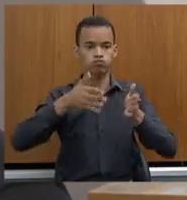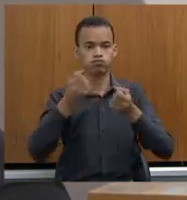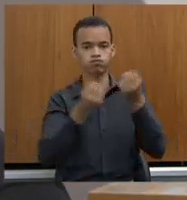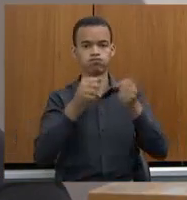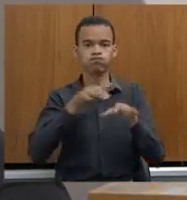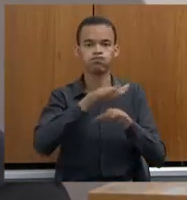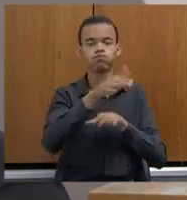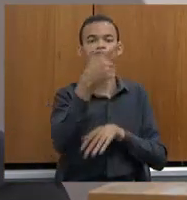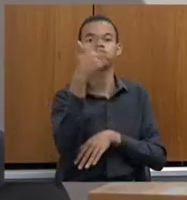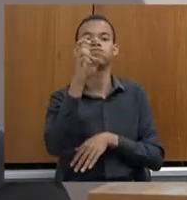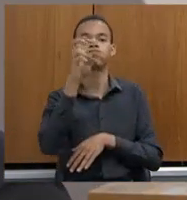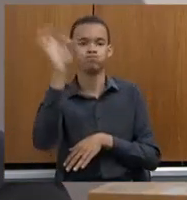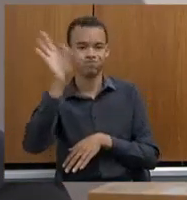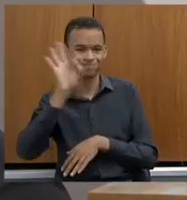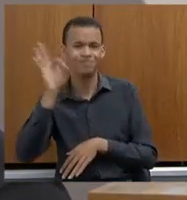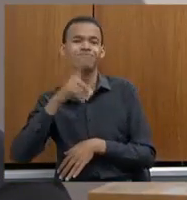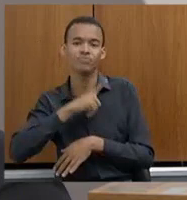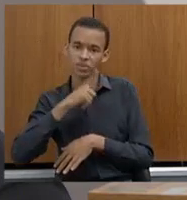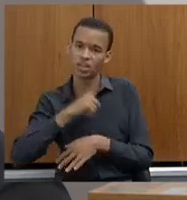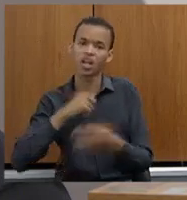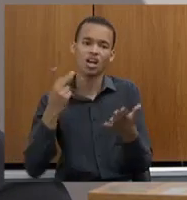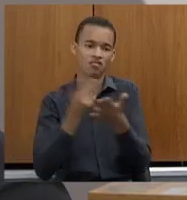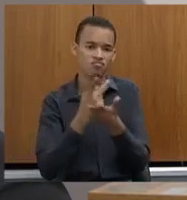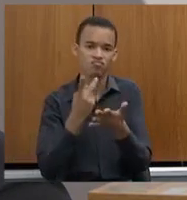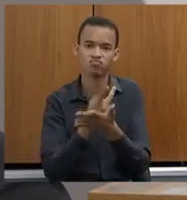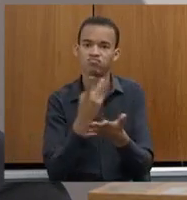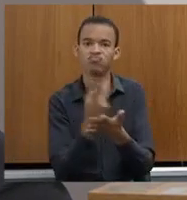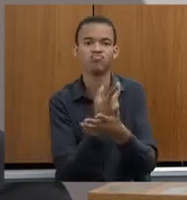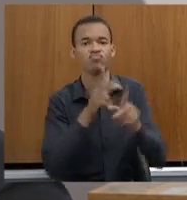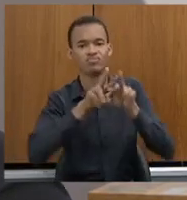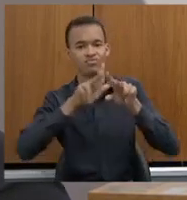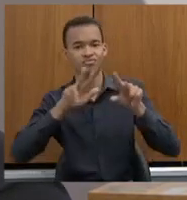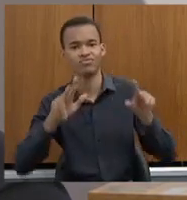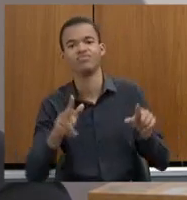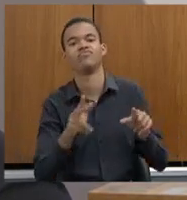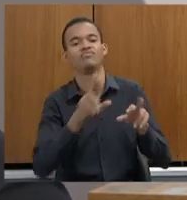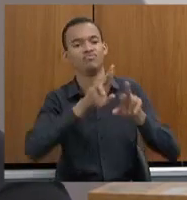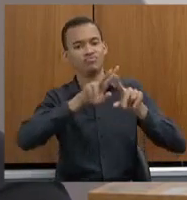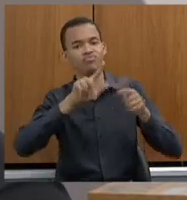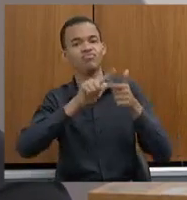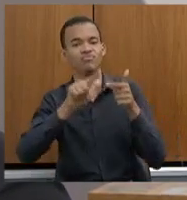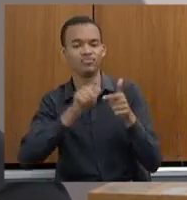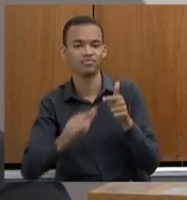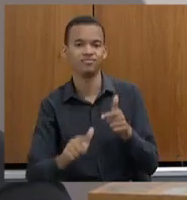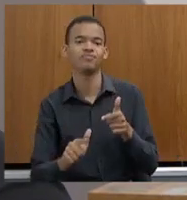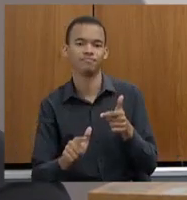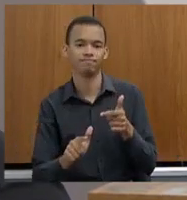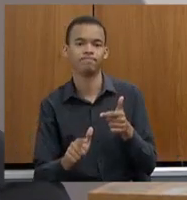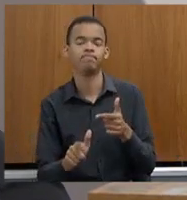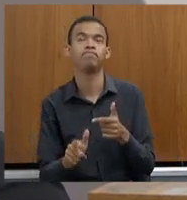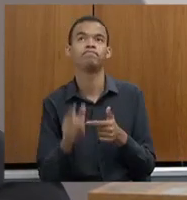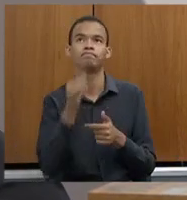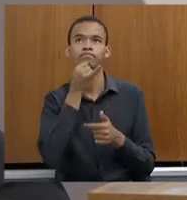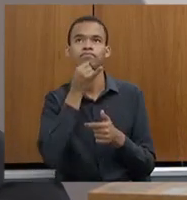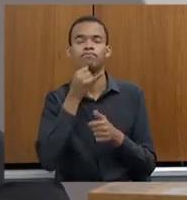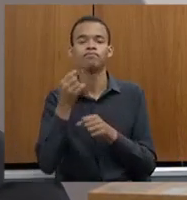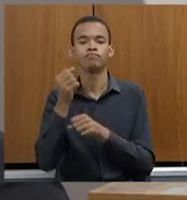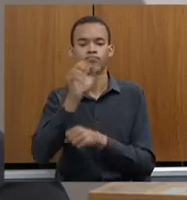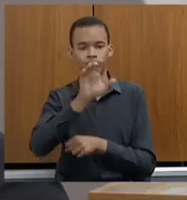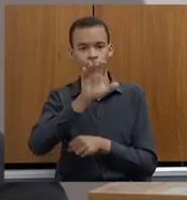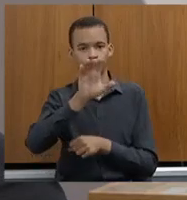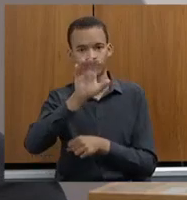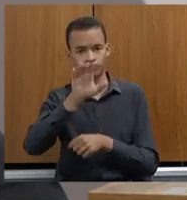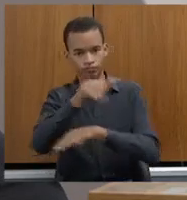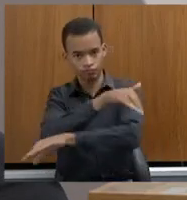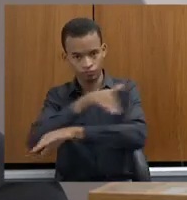Foi no início do ano, no final do ano passado, nós tivemos um acidente na ponte na 381-262.